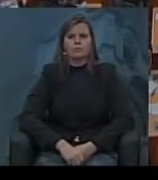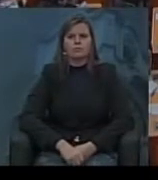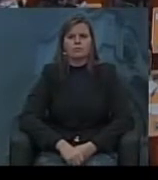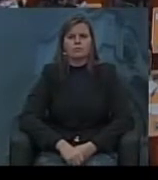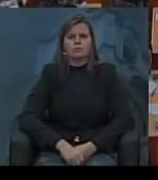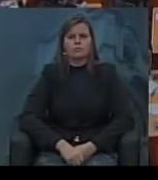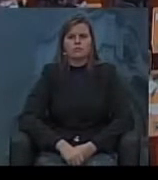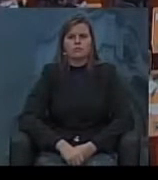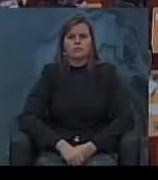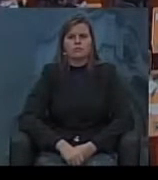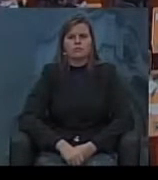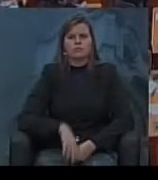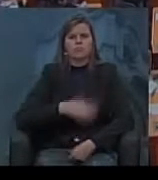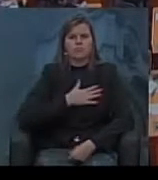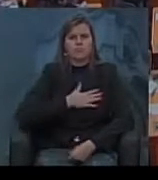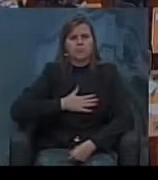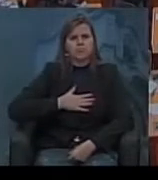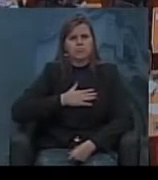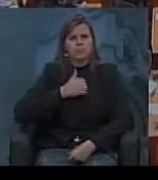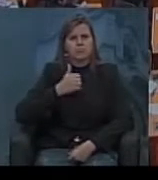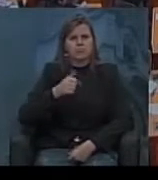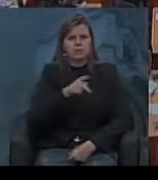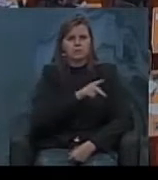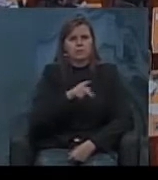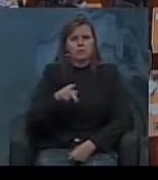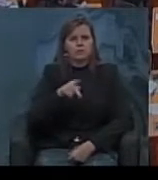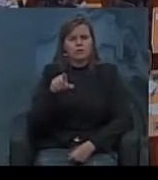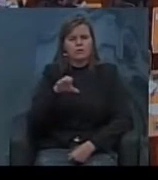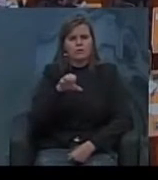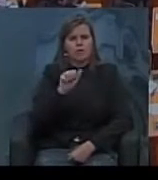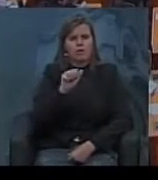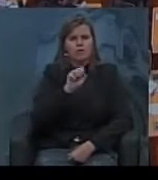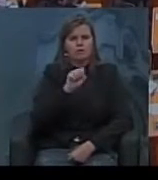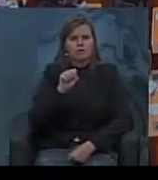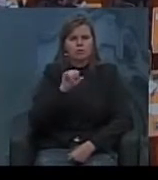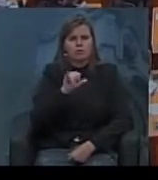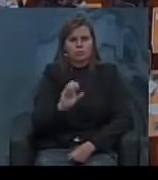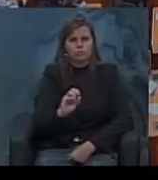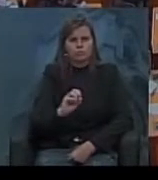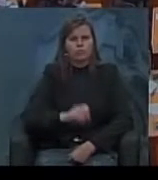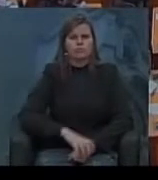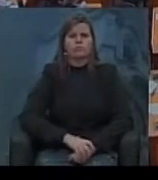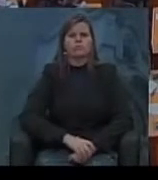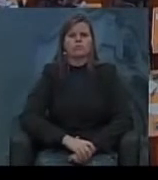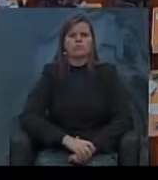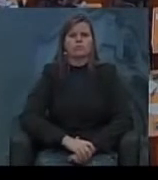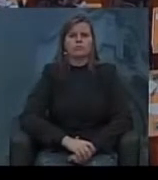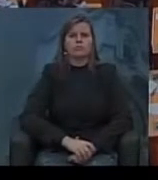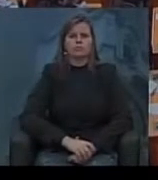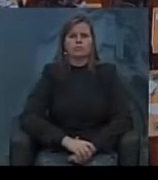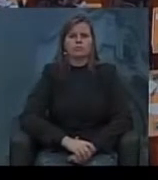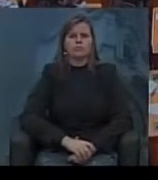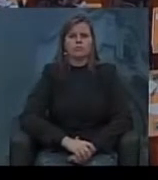Saudar aqui o professor Cássio Silva Moreira, pela